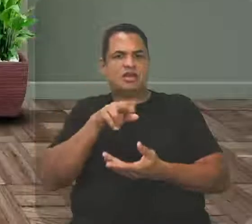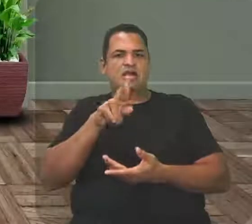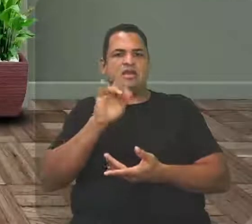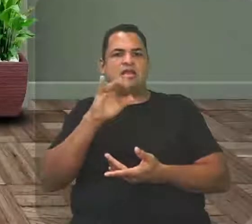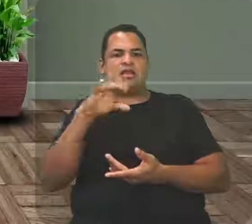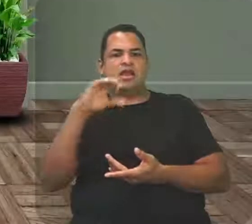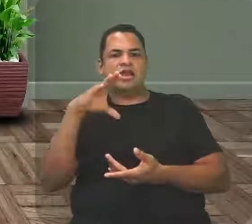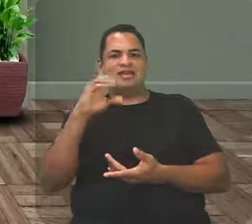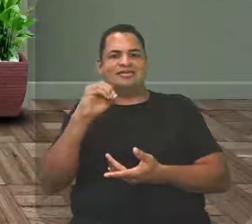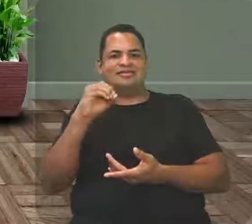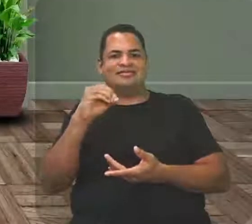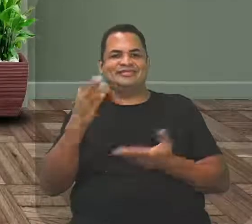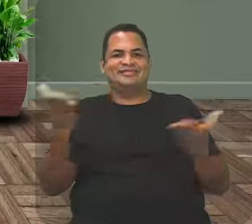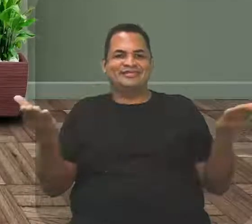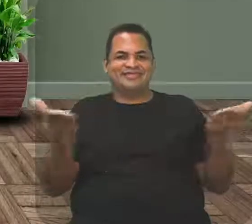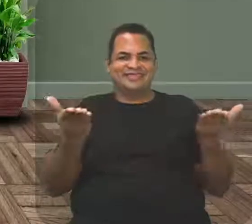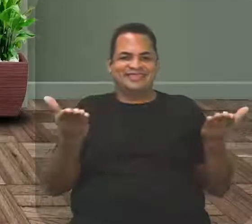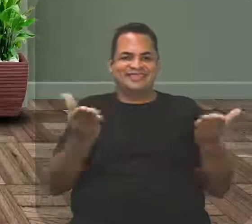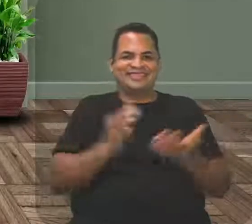né? Tcharam!